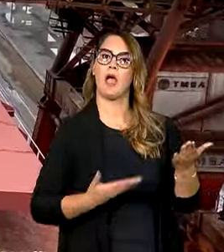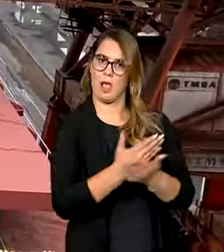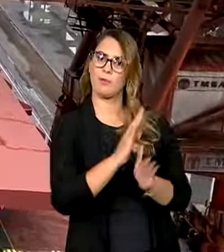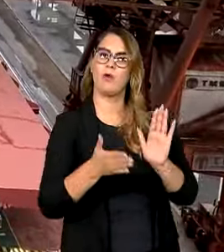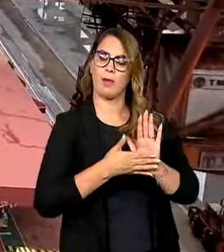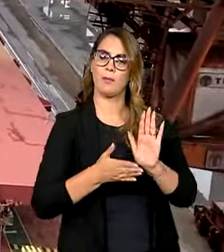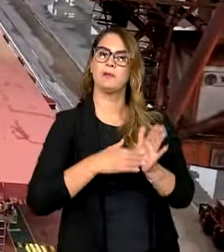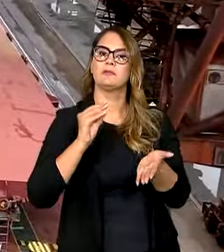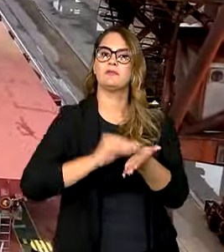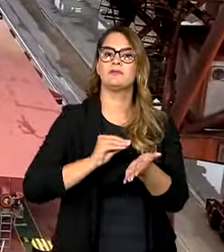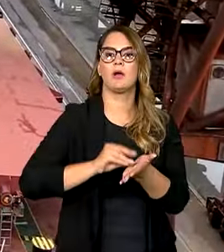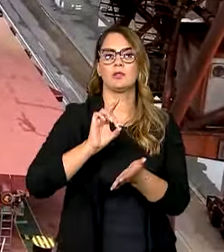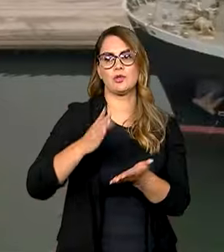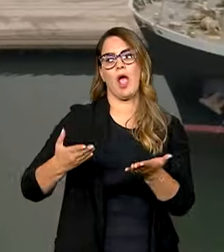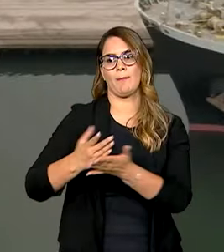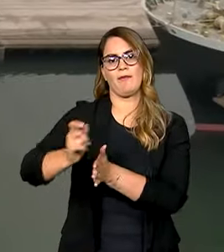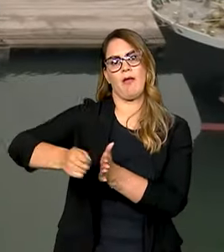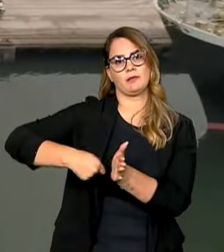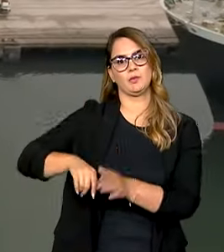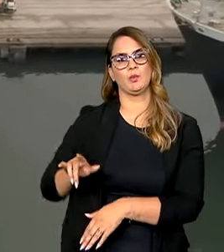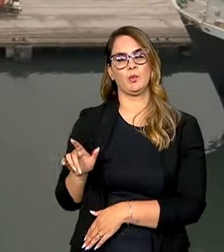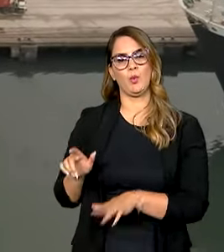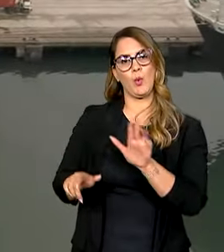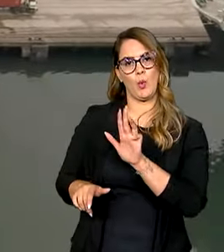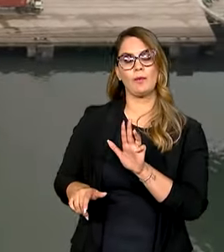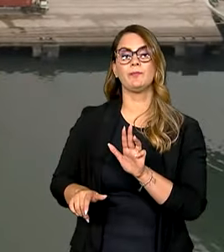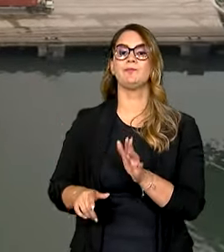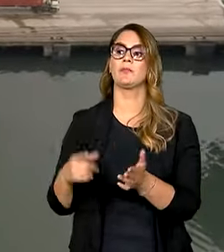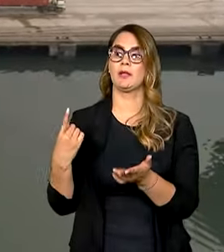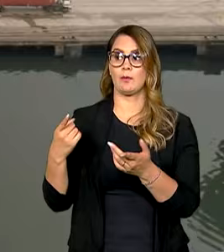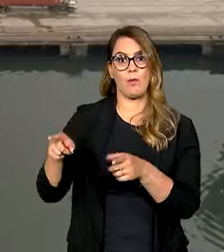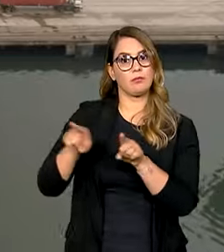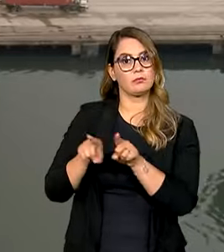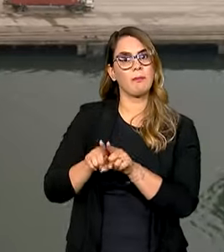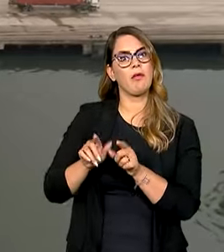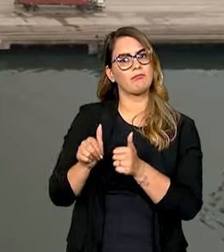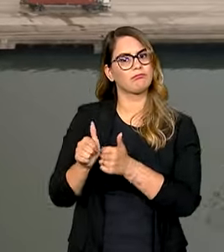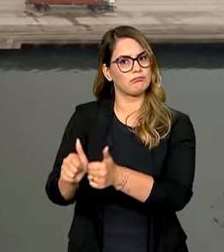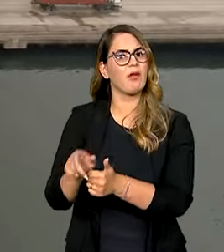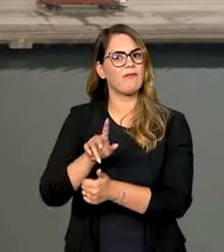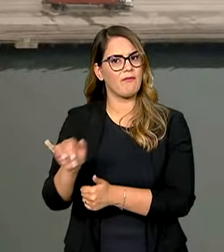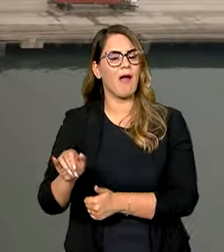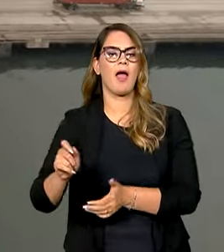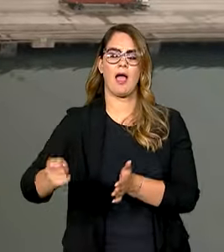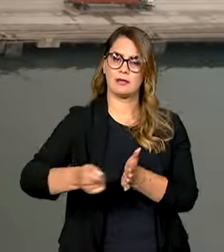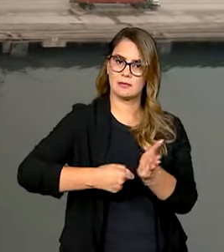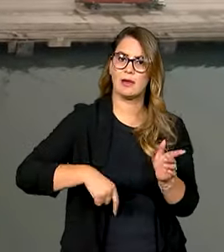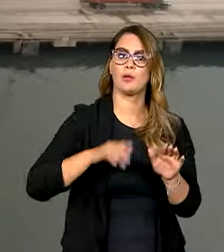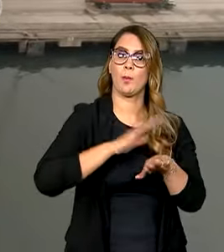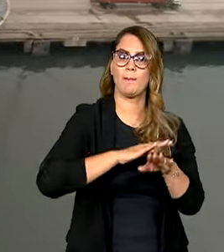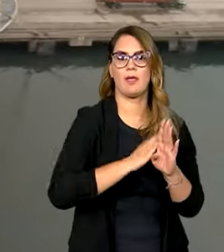a proposta e falta apenas o aval de Lula. O tratado com Singapura também já está encaminhado e deve ser assinado